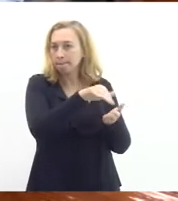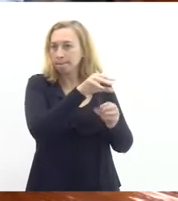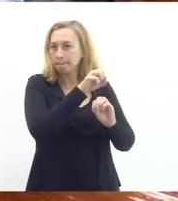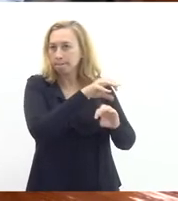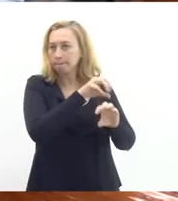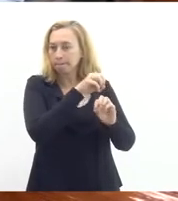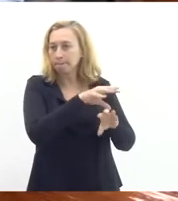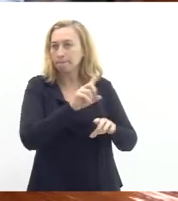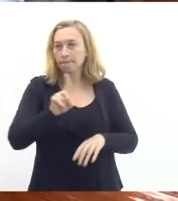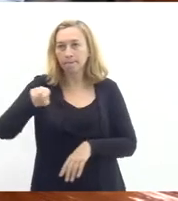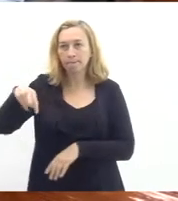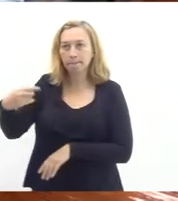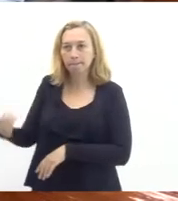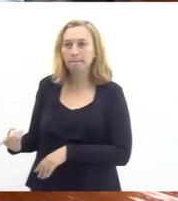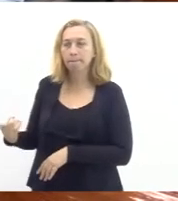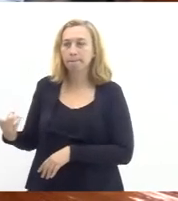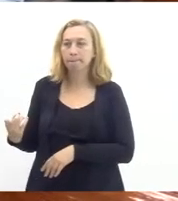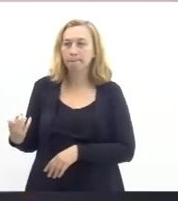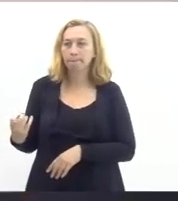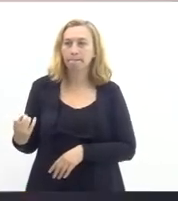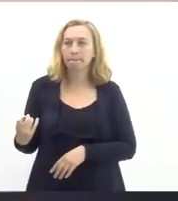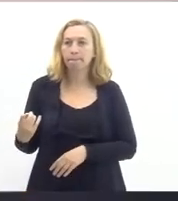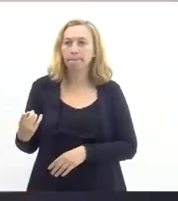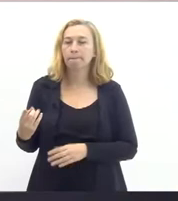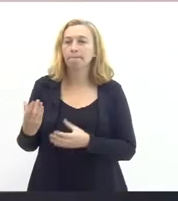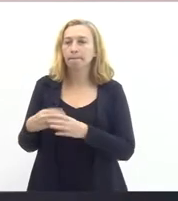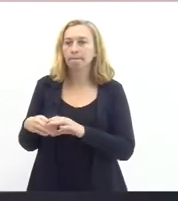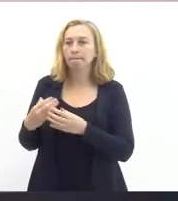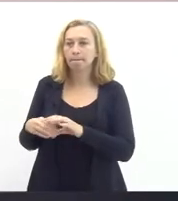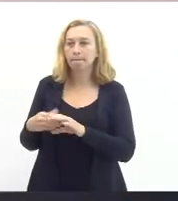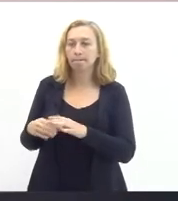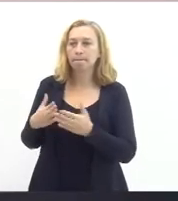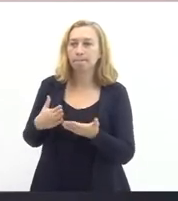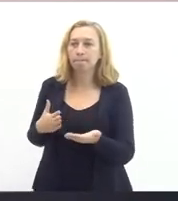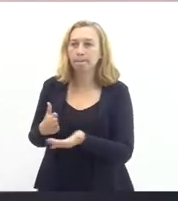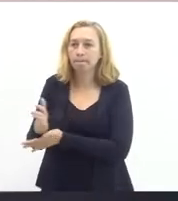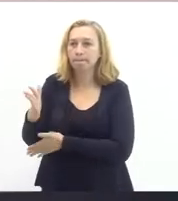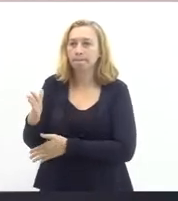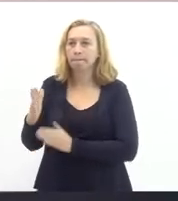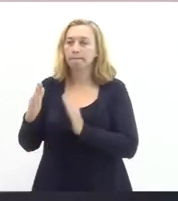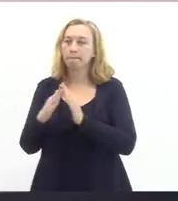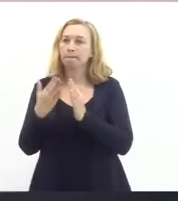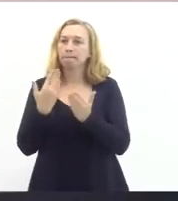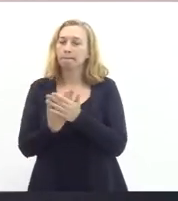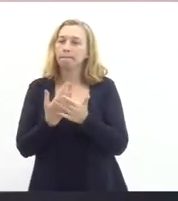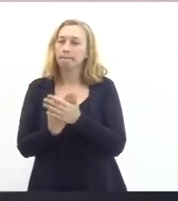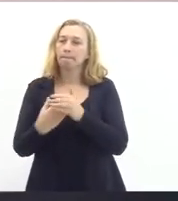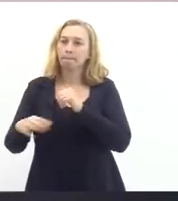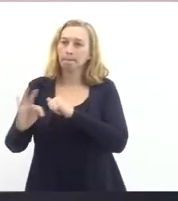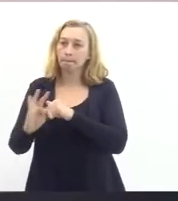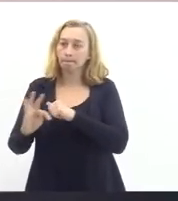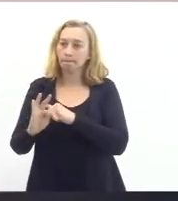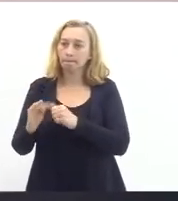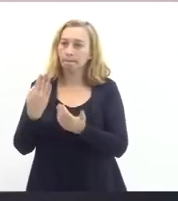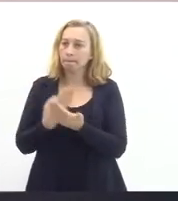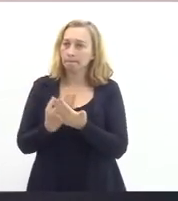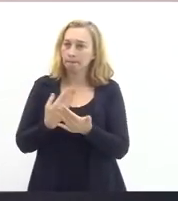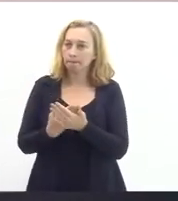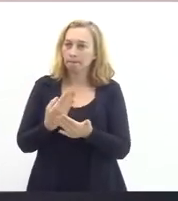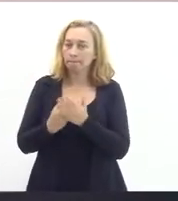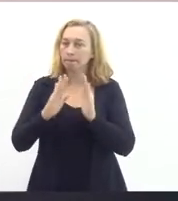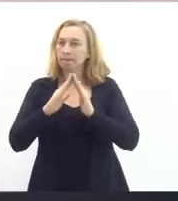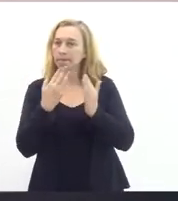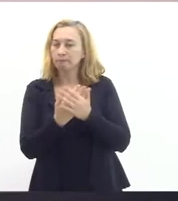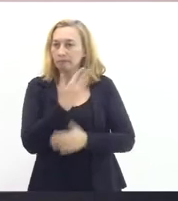depois fui professor passei no concurso para a Fai Tech sou servidor da Fai Tech estudei minha vida toda em escola pública